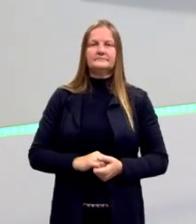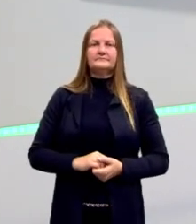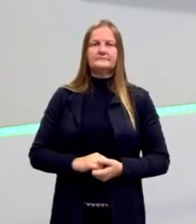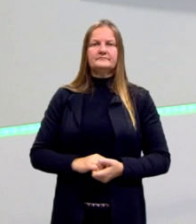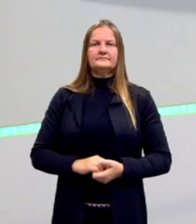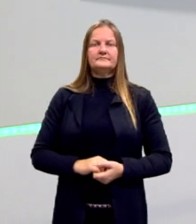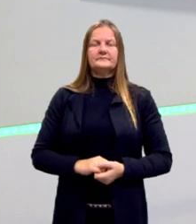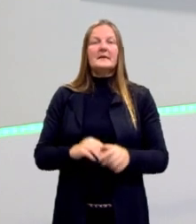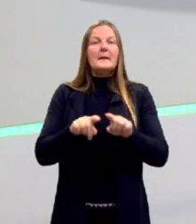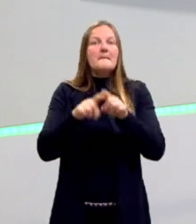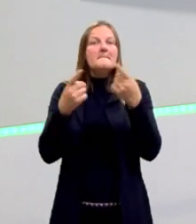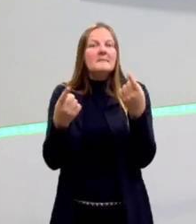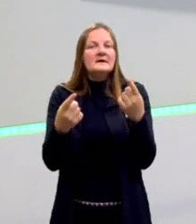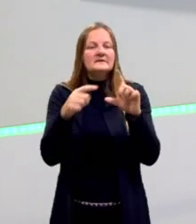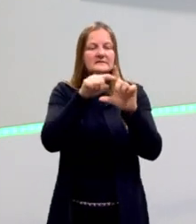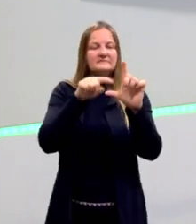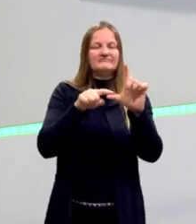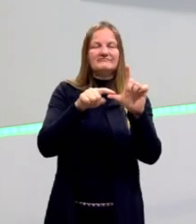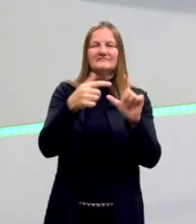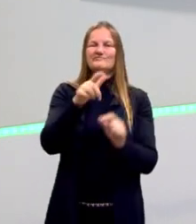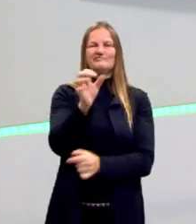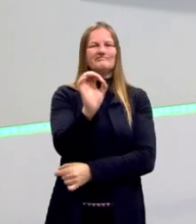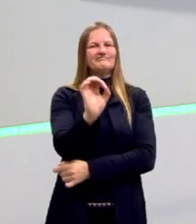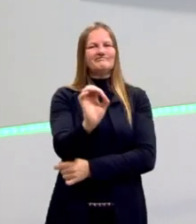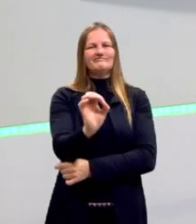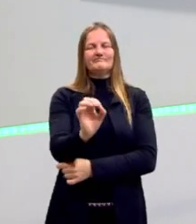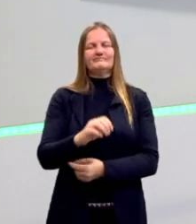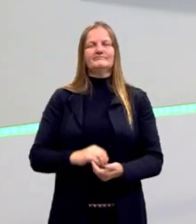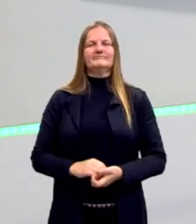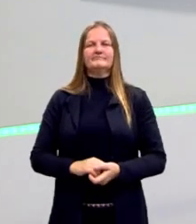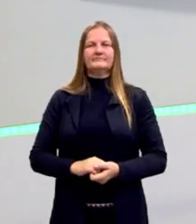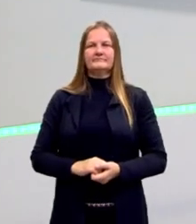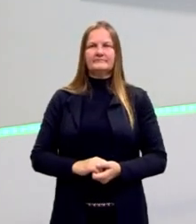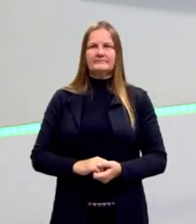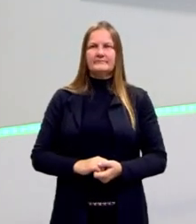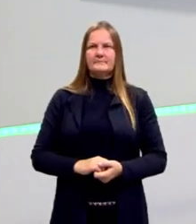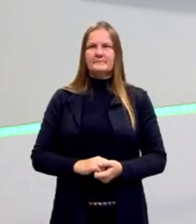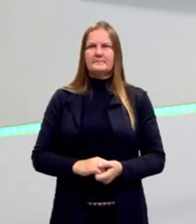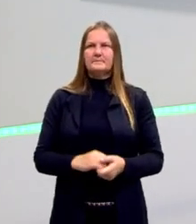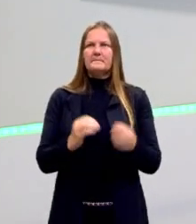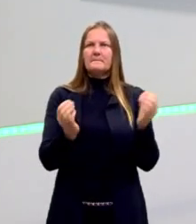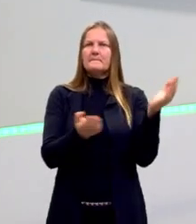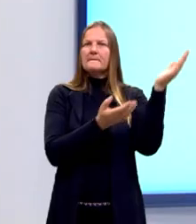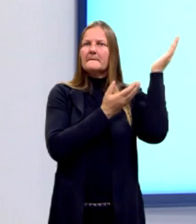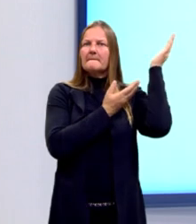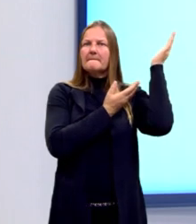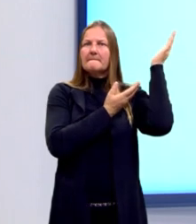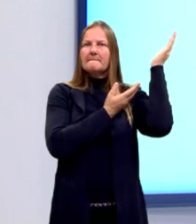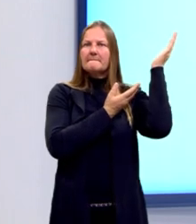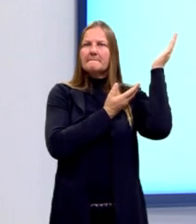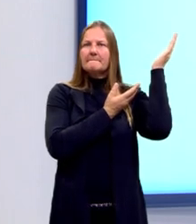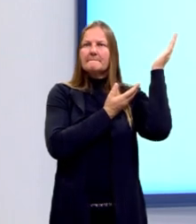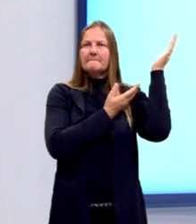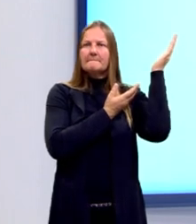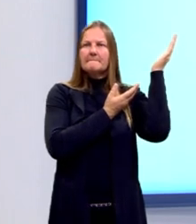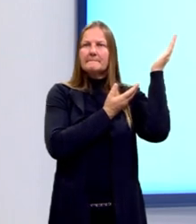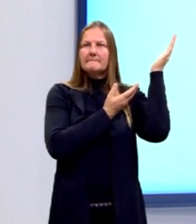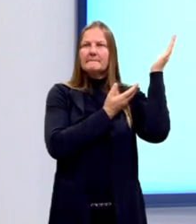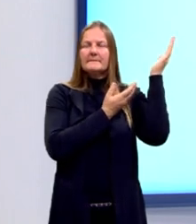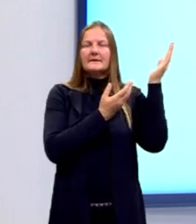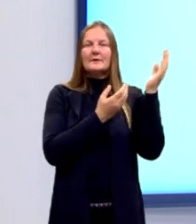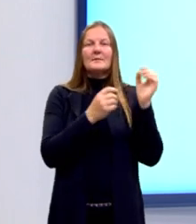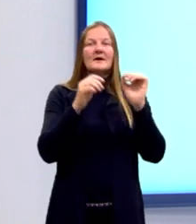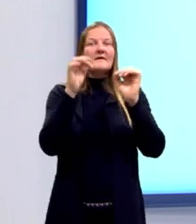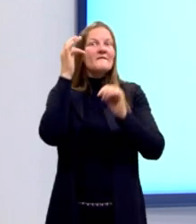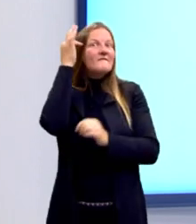Mas retângulo equilátero, jamais. Aqui eu deixo para vocês uma citação,